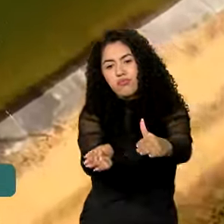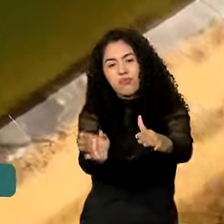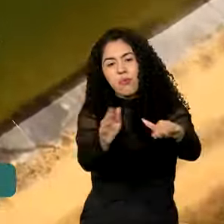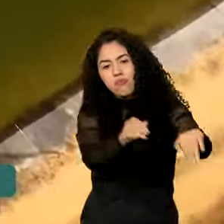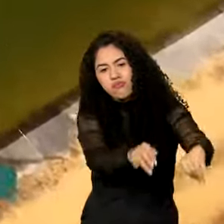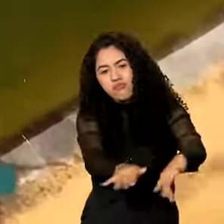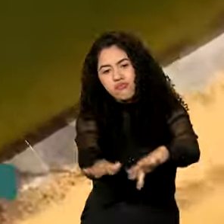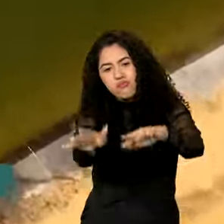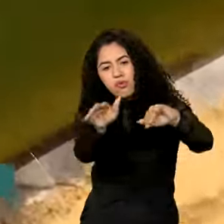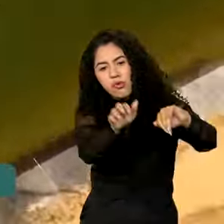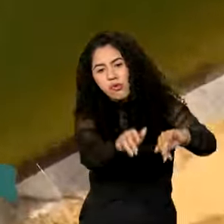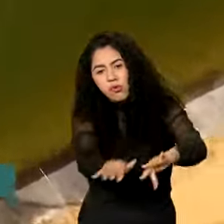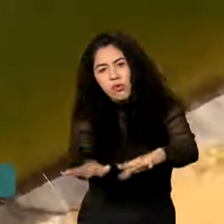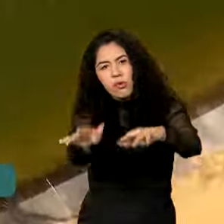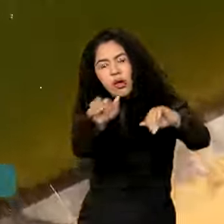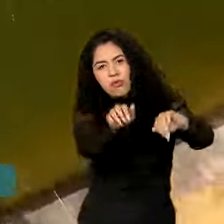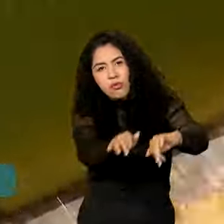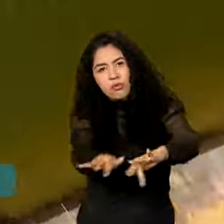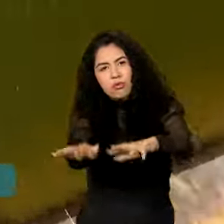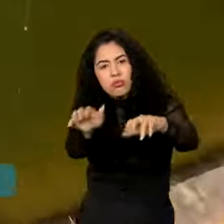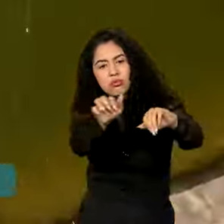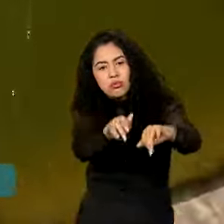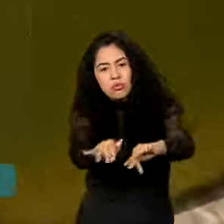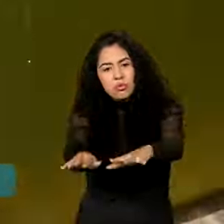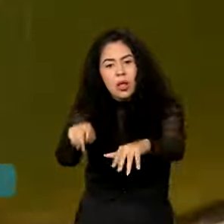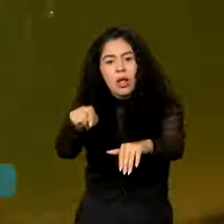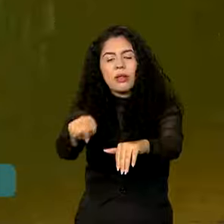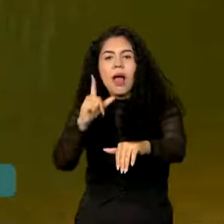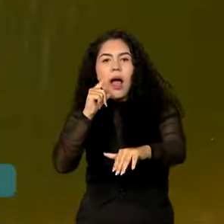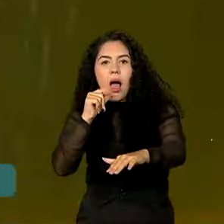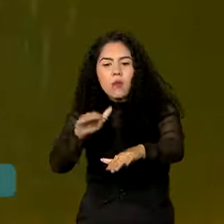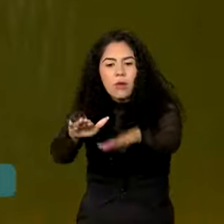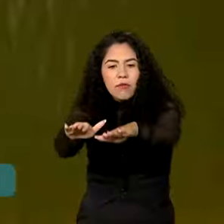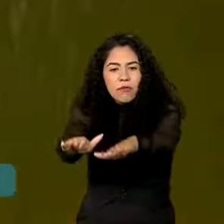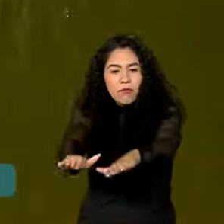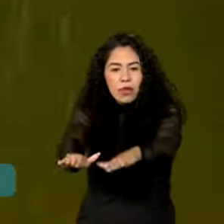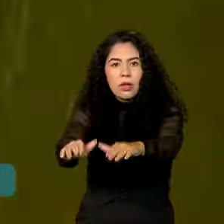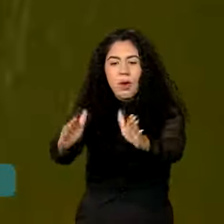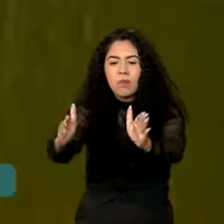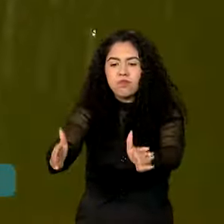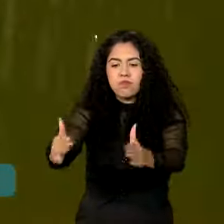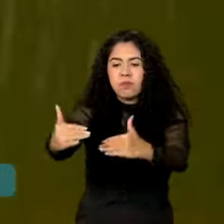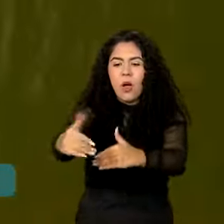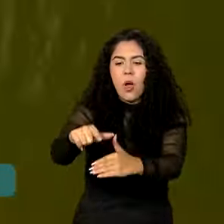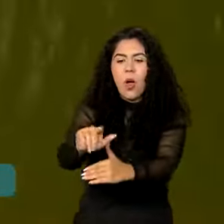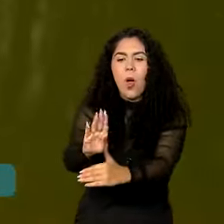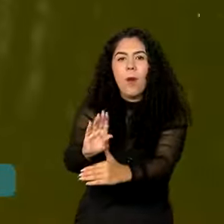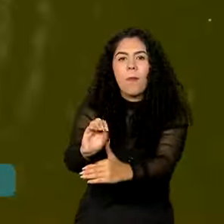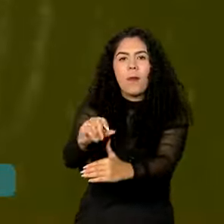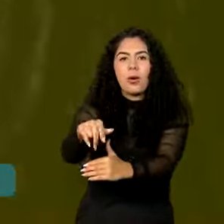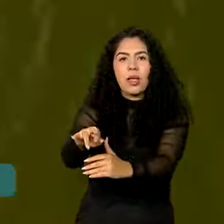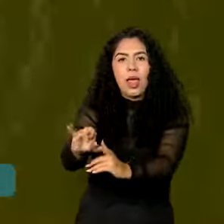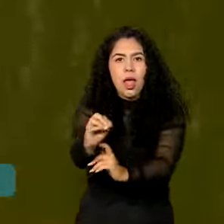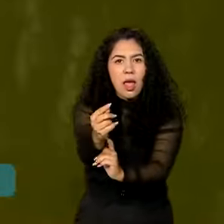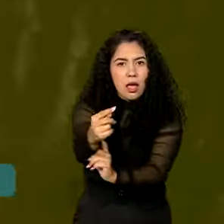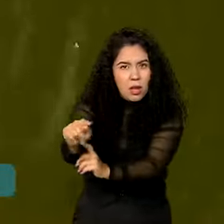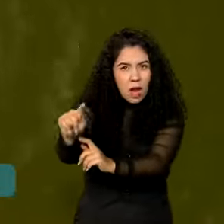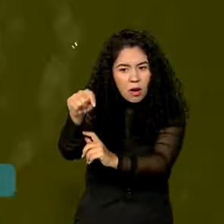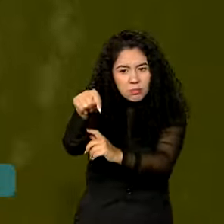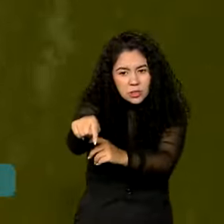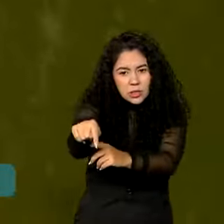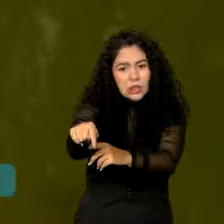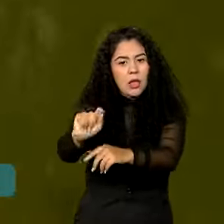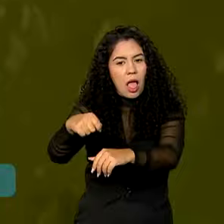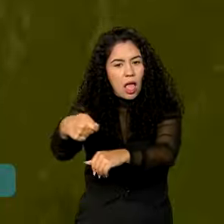onde ela vai ser armazenada inicialmente em alguns reservatórios, onde ela chega no reservatório de Boqueirão, que é um reservatório extremamente